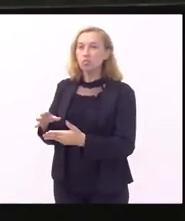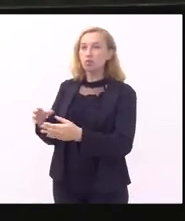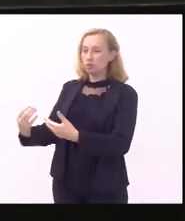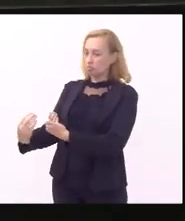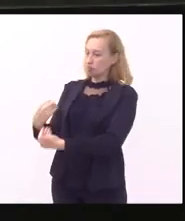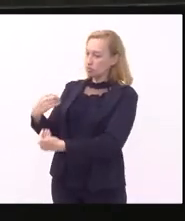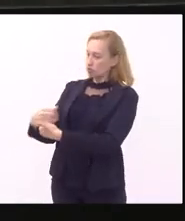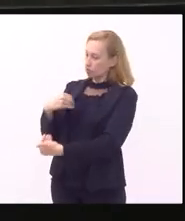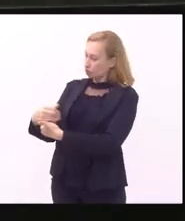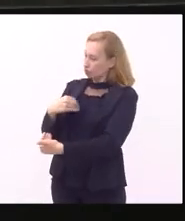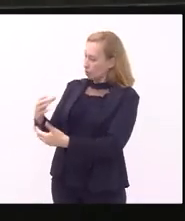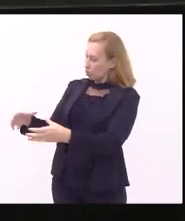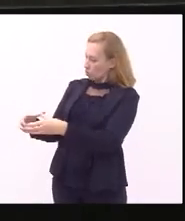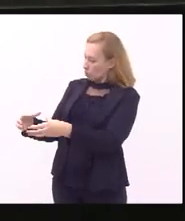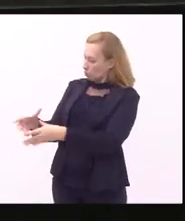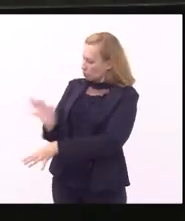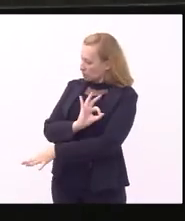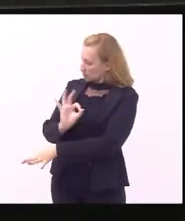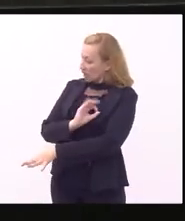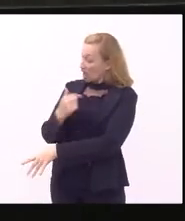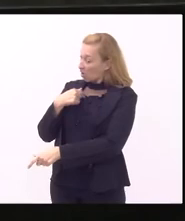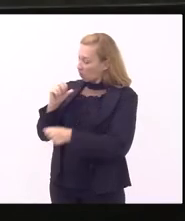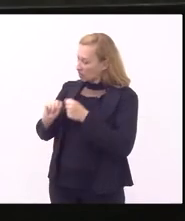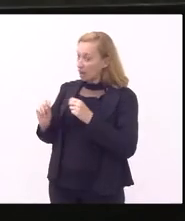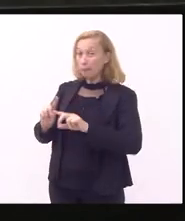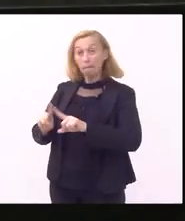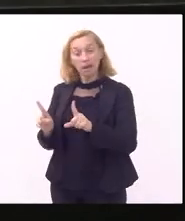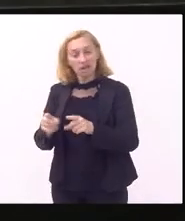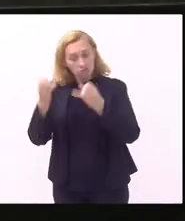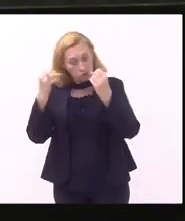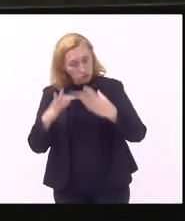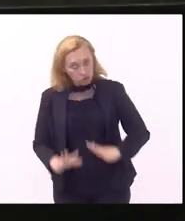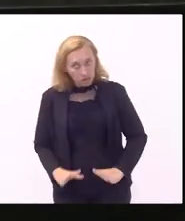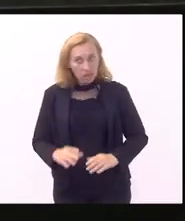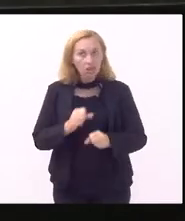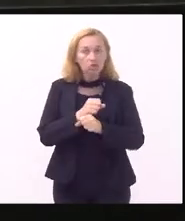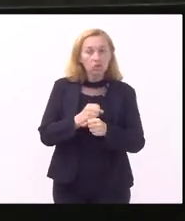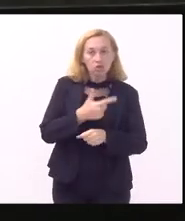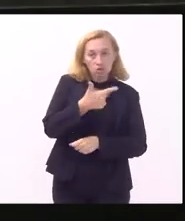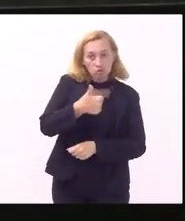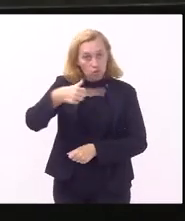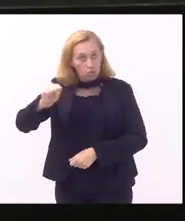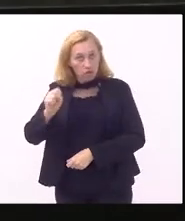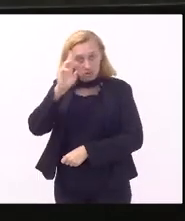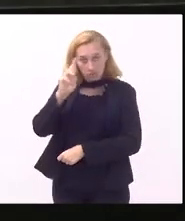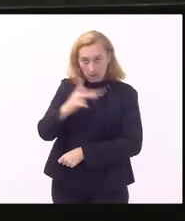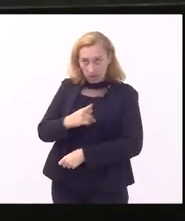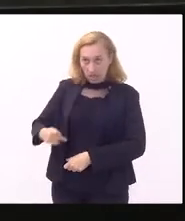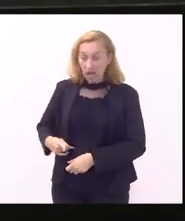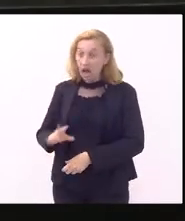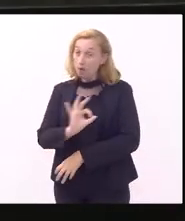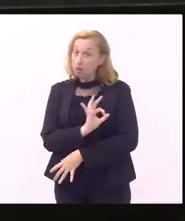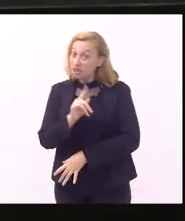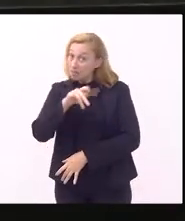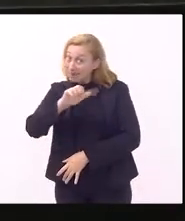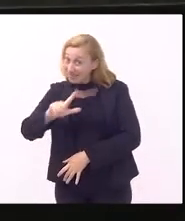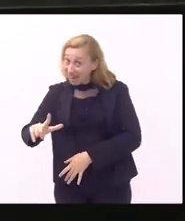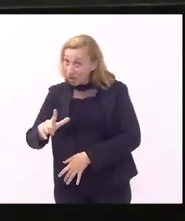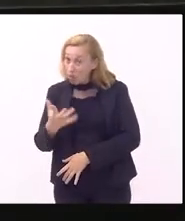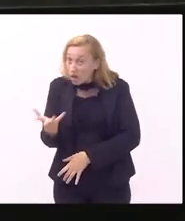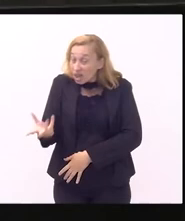é claro que eu vou fazer só que eu não posso deixar de explicar em 2008 presidente a Polícia Penal